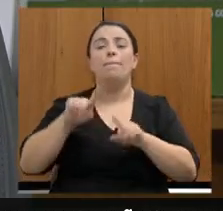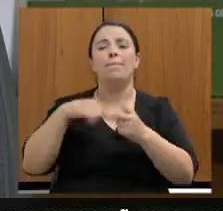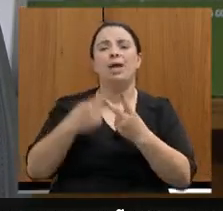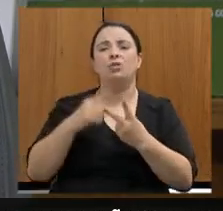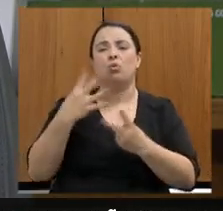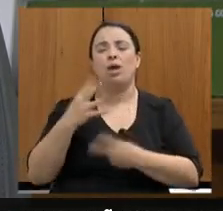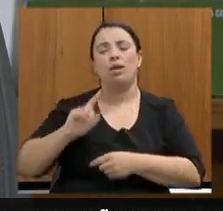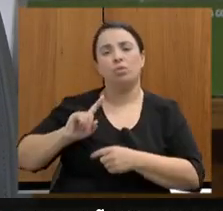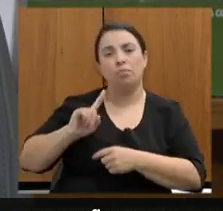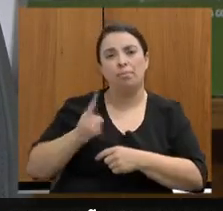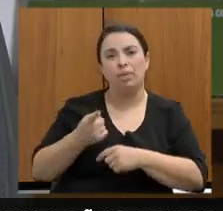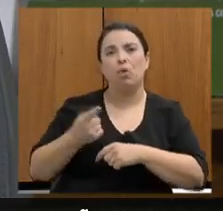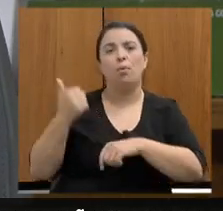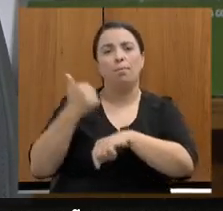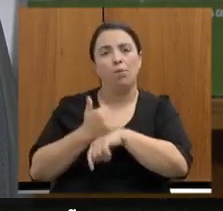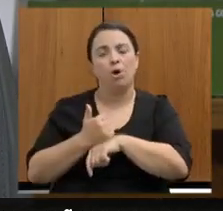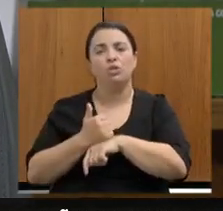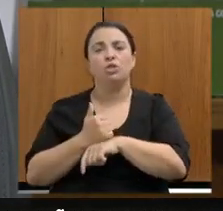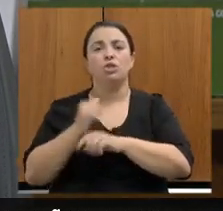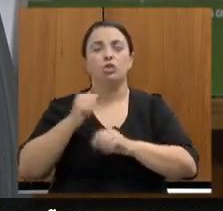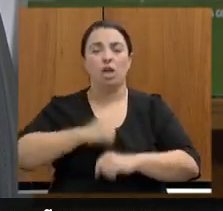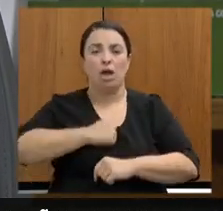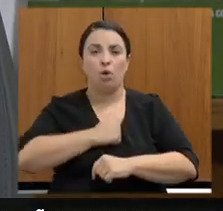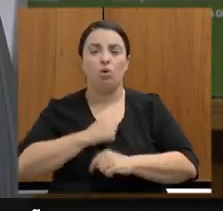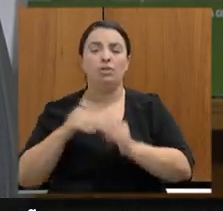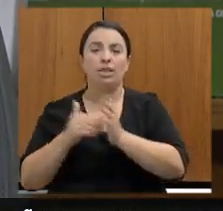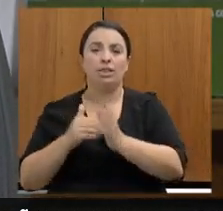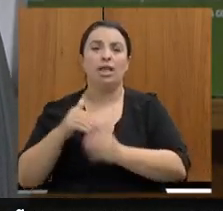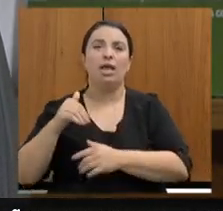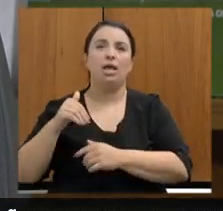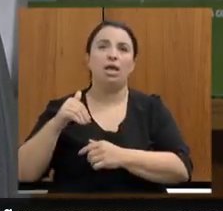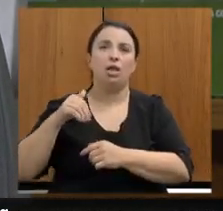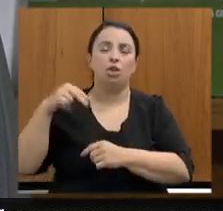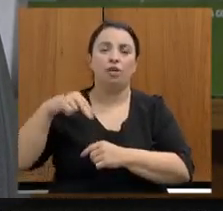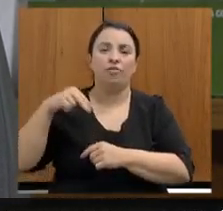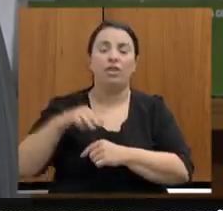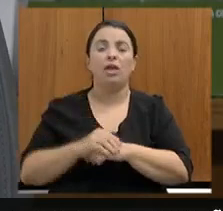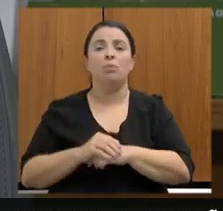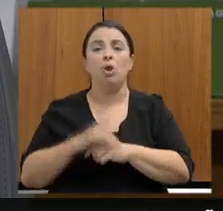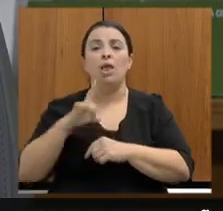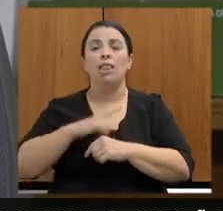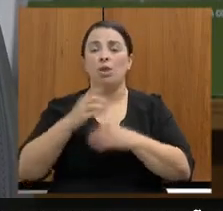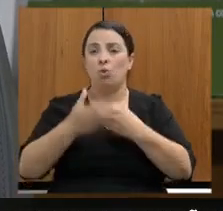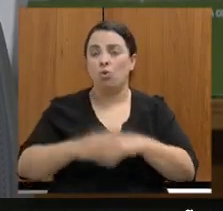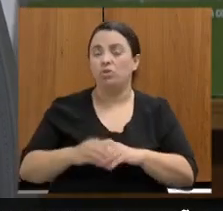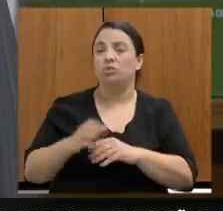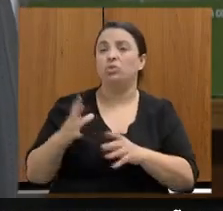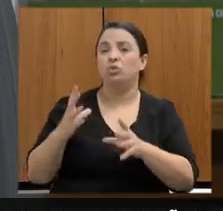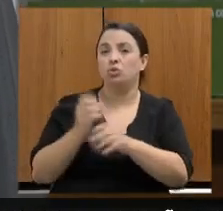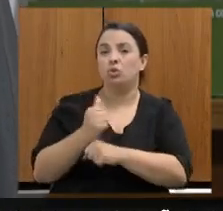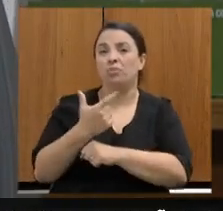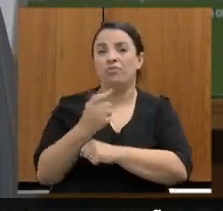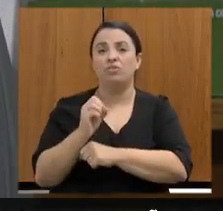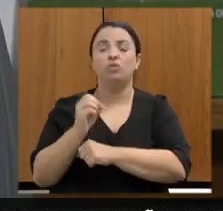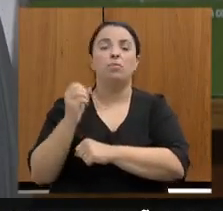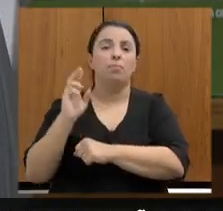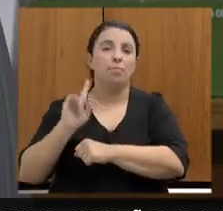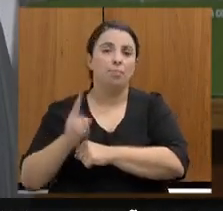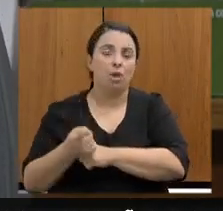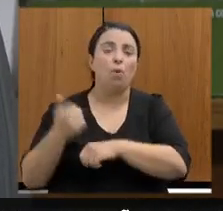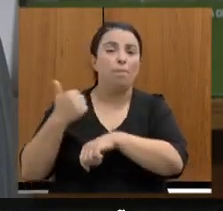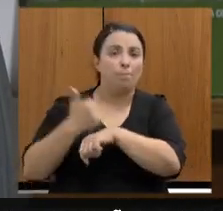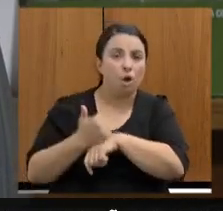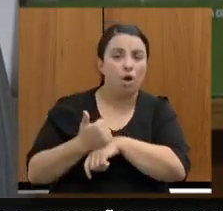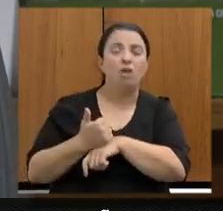um estudo já encaminhado para a CEPLAG, de 20 mil novas nomeações, uma negociação junto ao Supremo Tribunal Federal